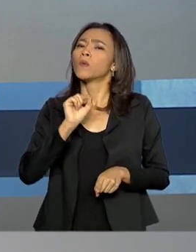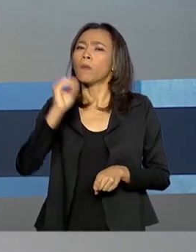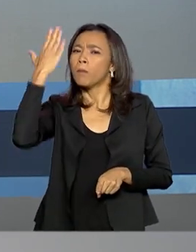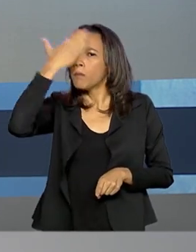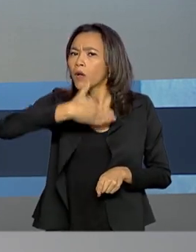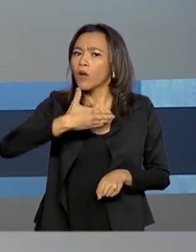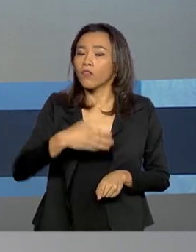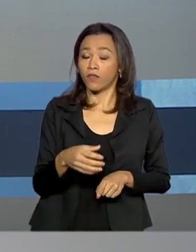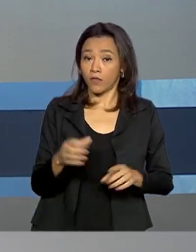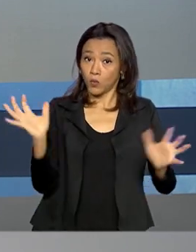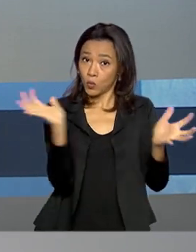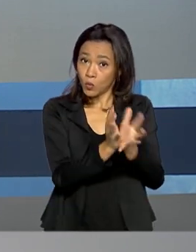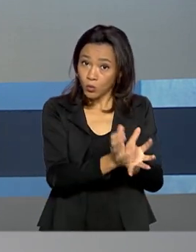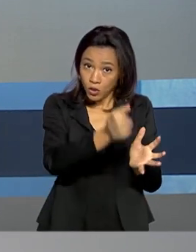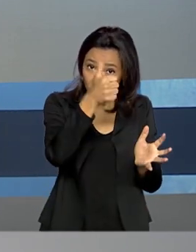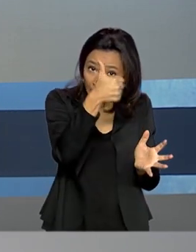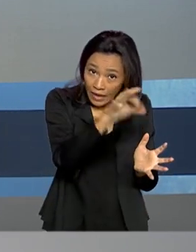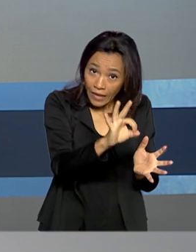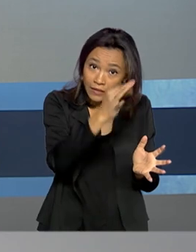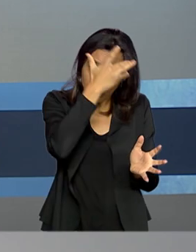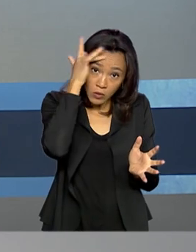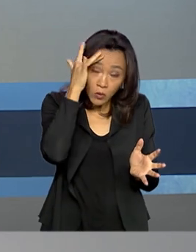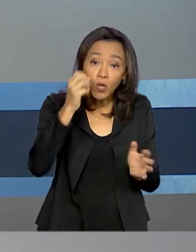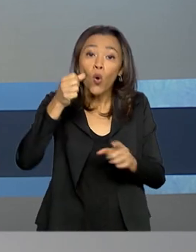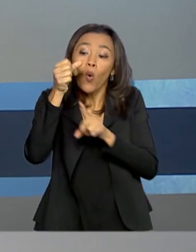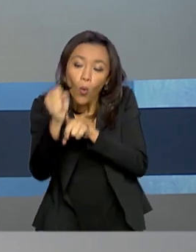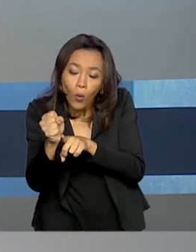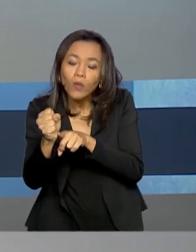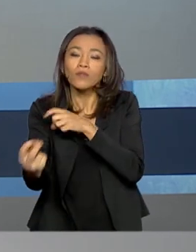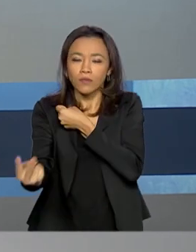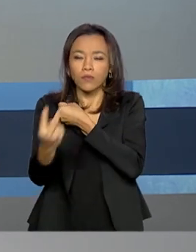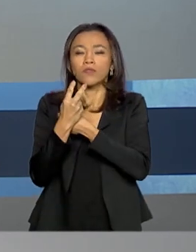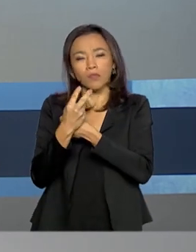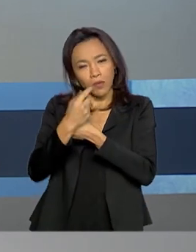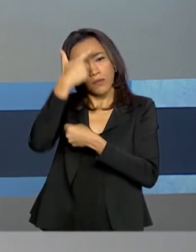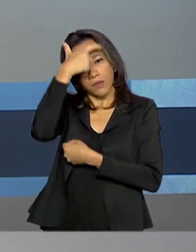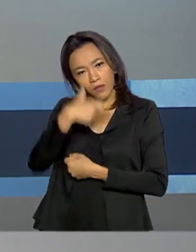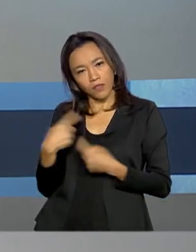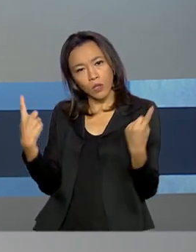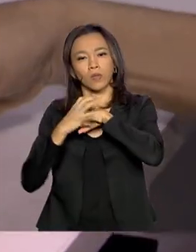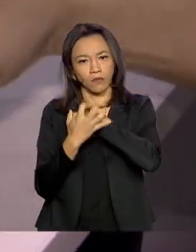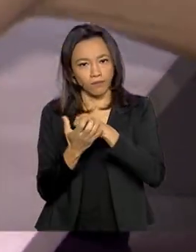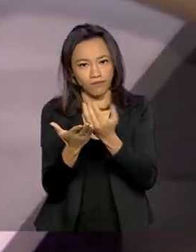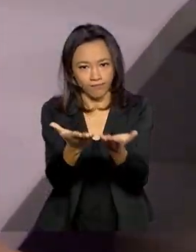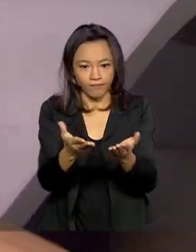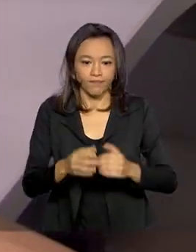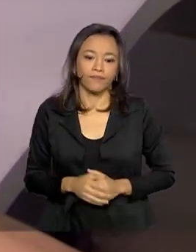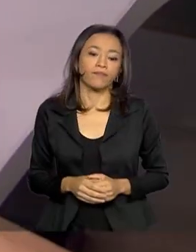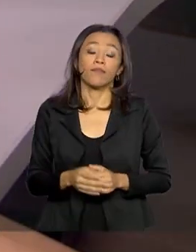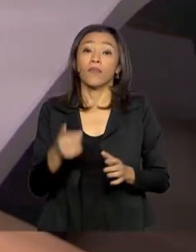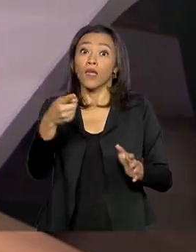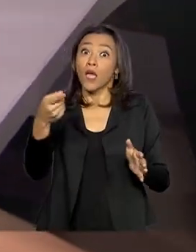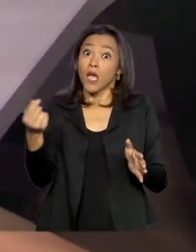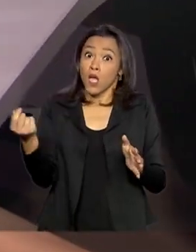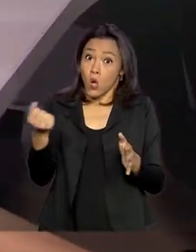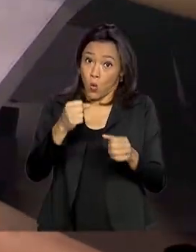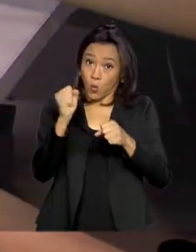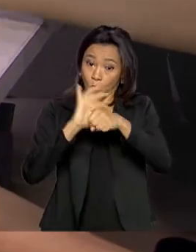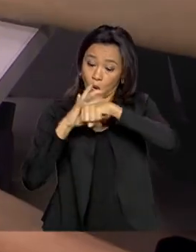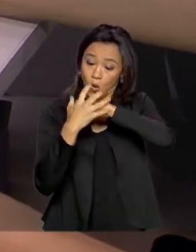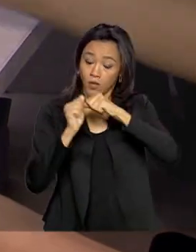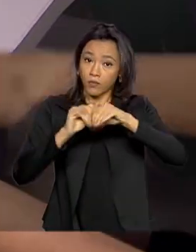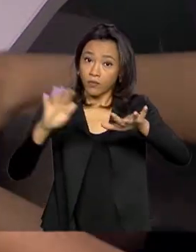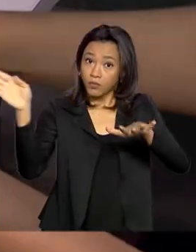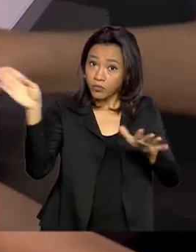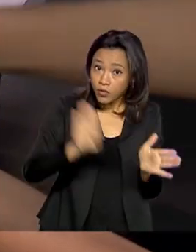que 8 em cada 10 brasileiros adotam medidas de prevenção ao coronavírus. A chegada do coronavírus no